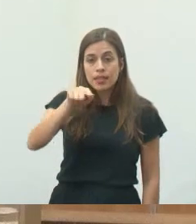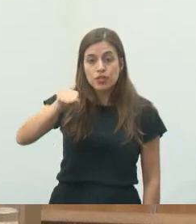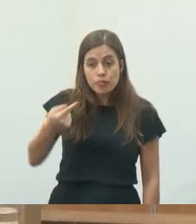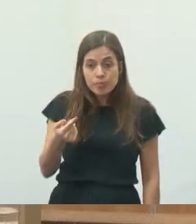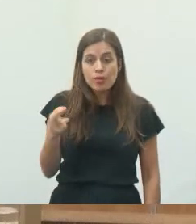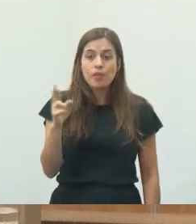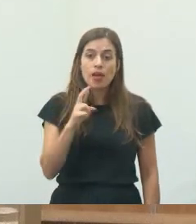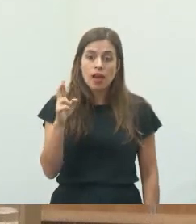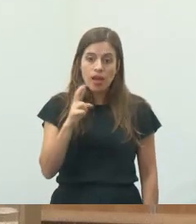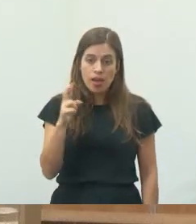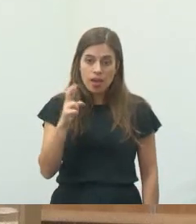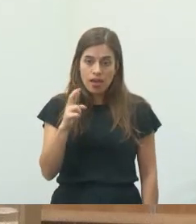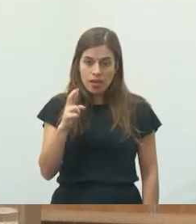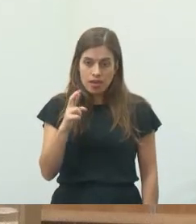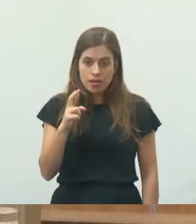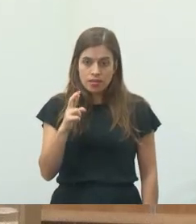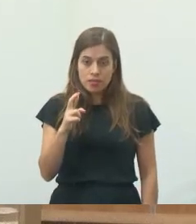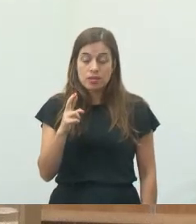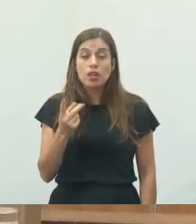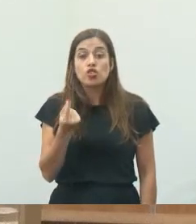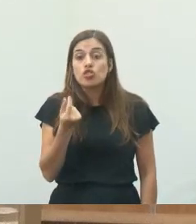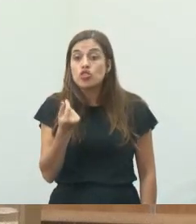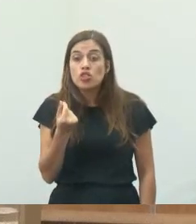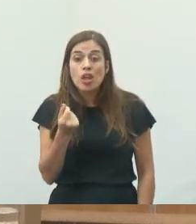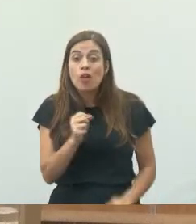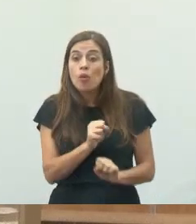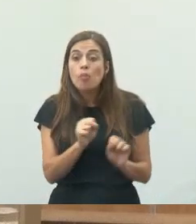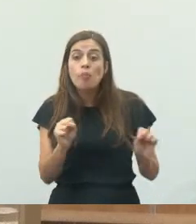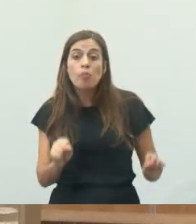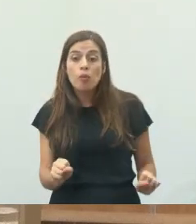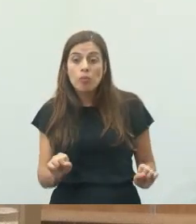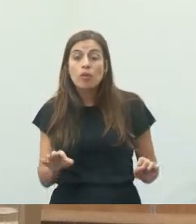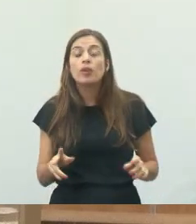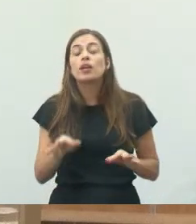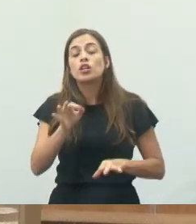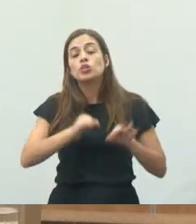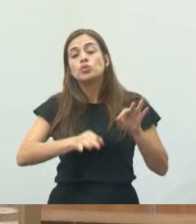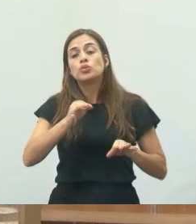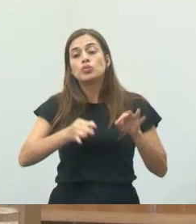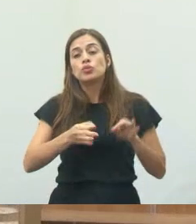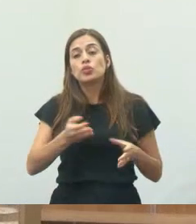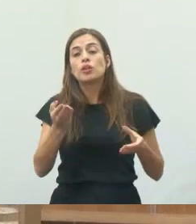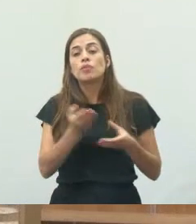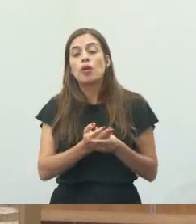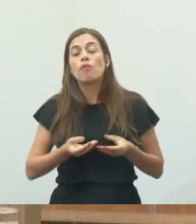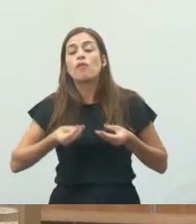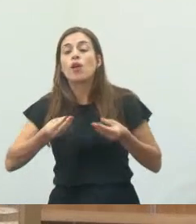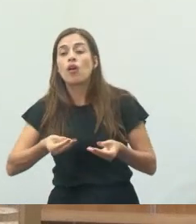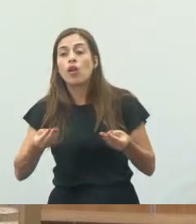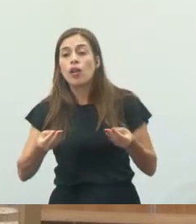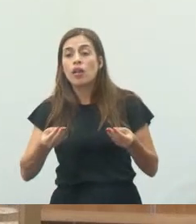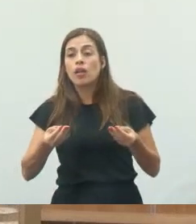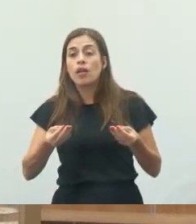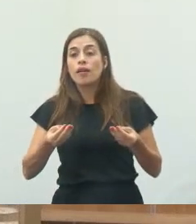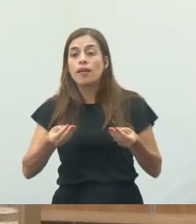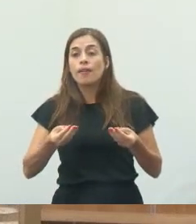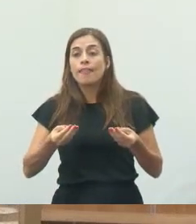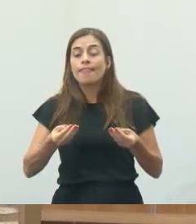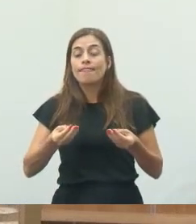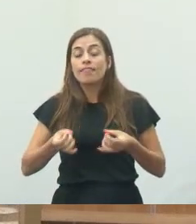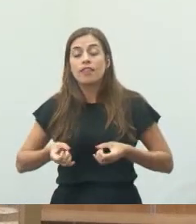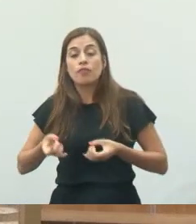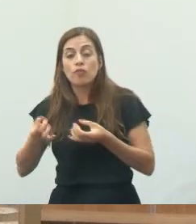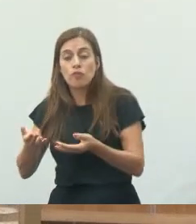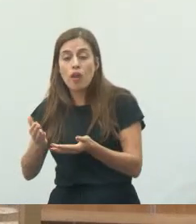aqui da Câmara Municipal, que é dinheiro público. E a Justiça determinou agora a devolução de parte